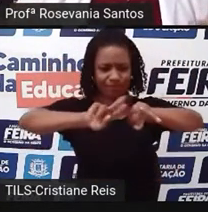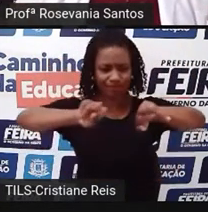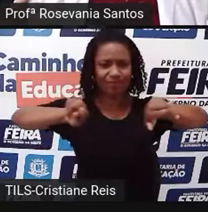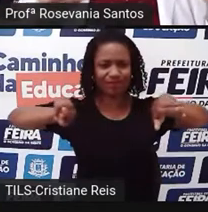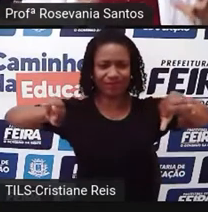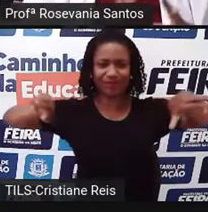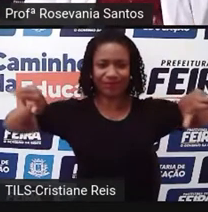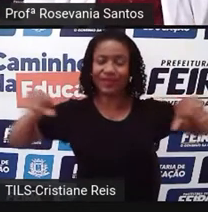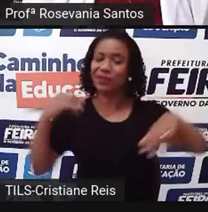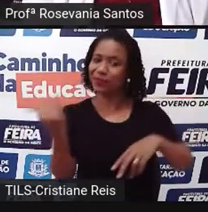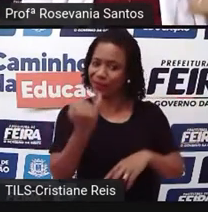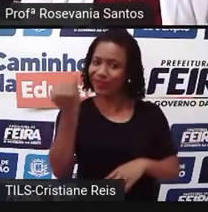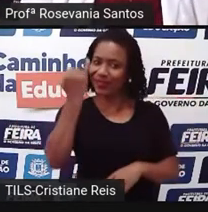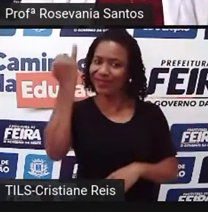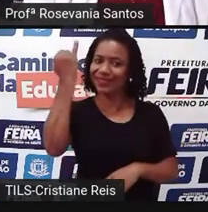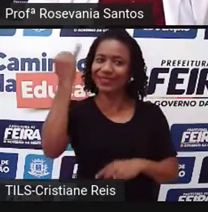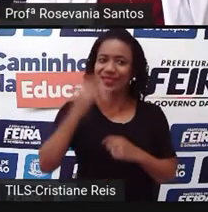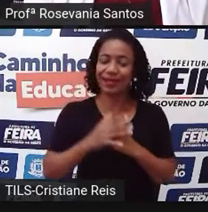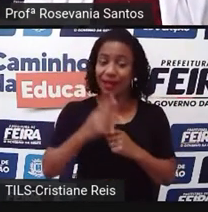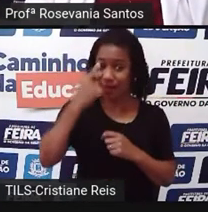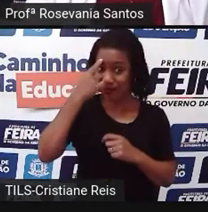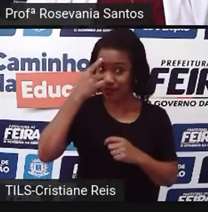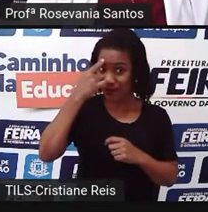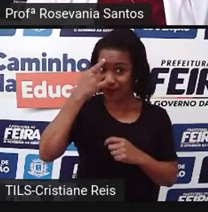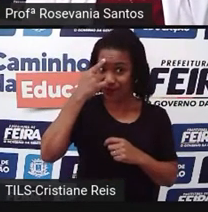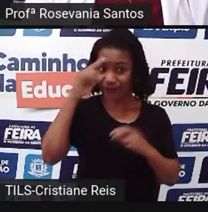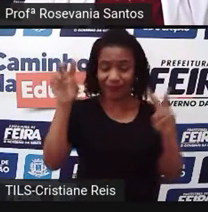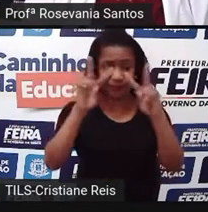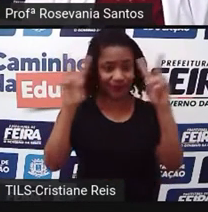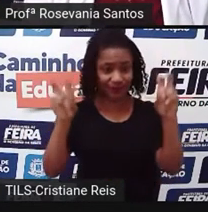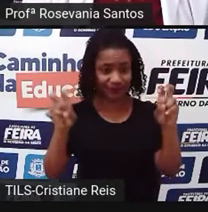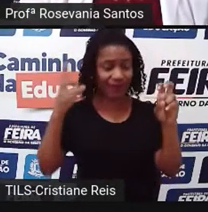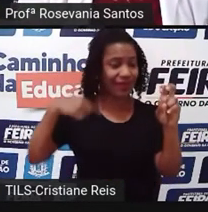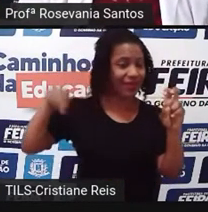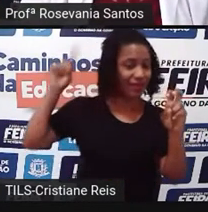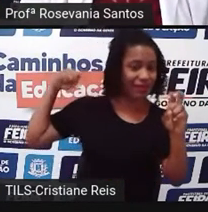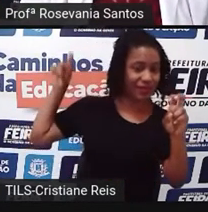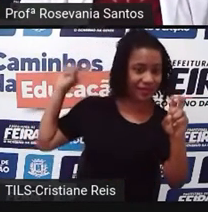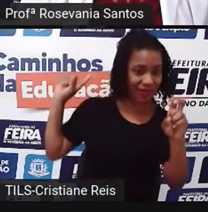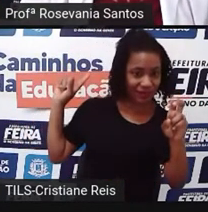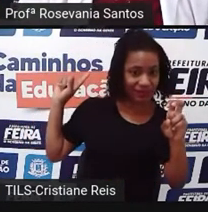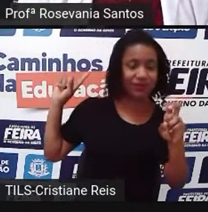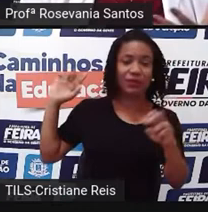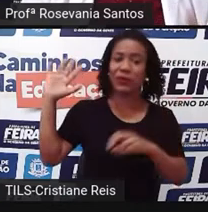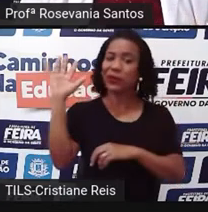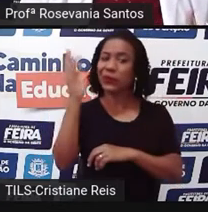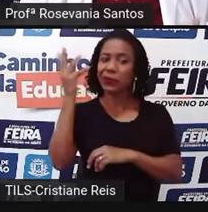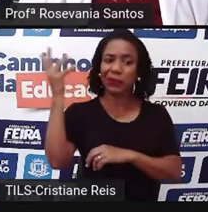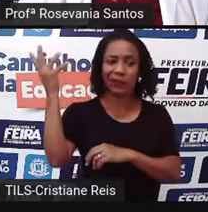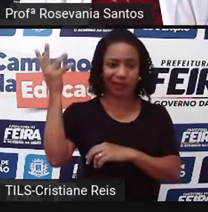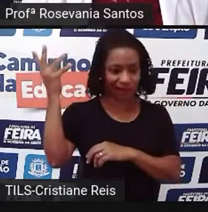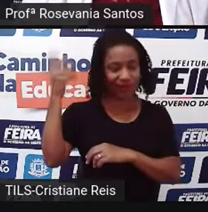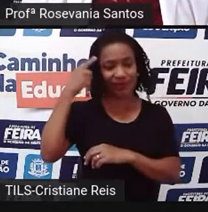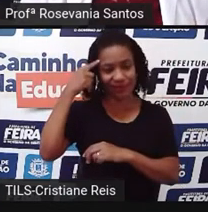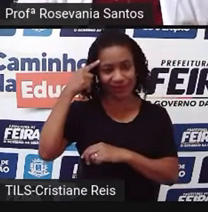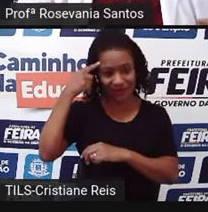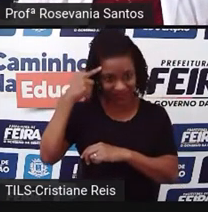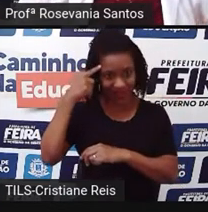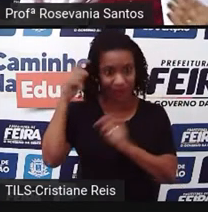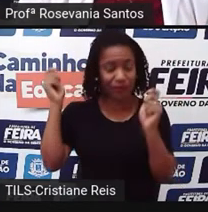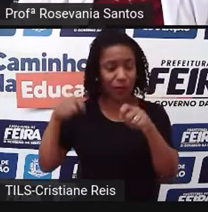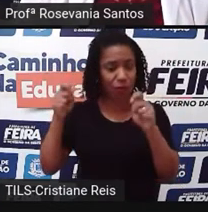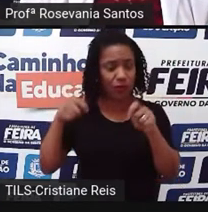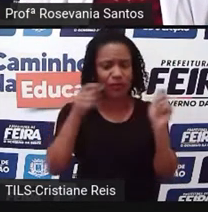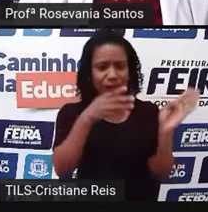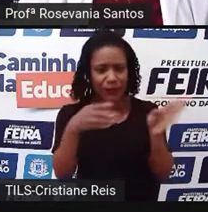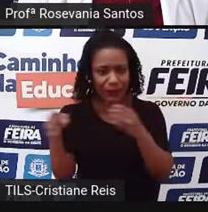quiser dar uma revisadinha nos ações da aula anterior, falando sobre os climas e essas alterações também, que normalmente